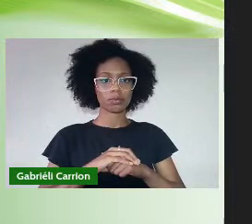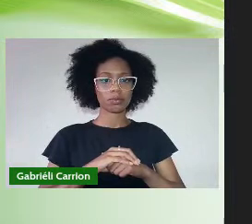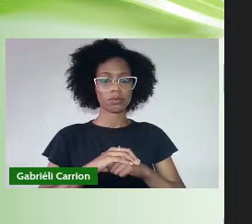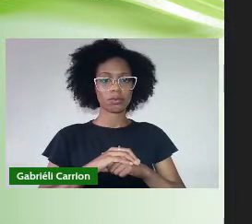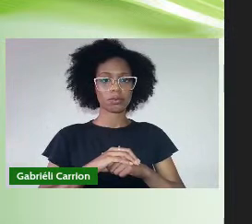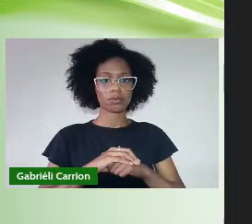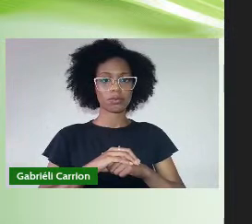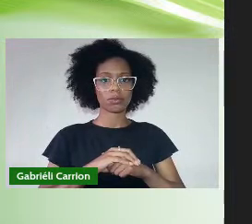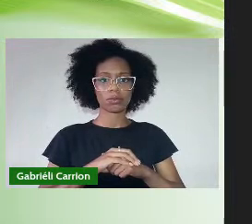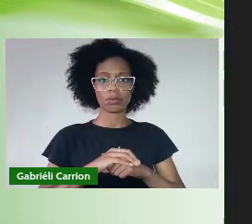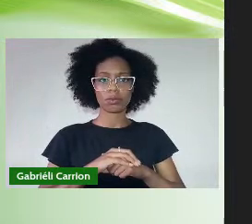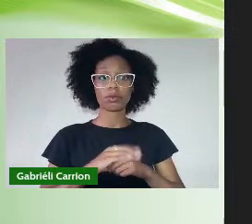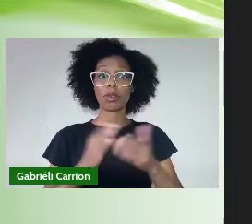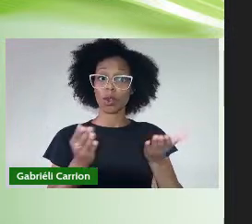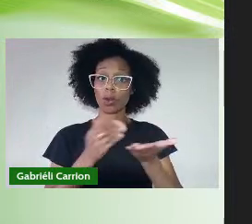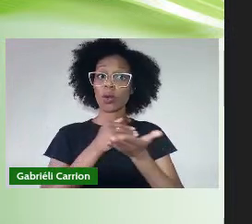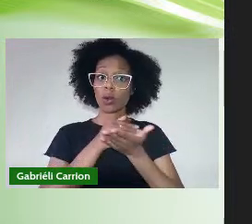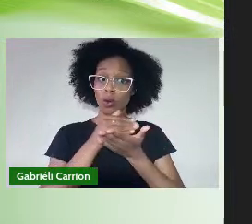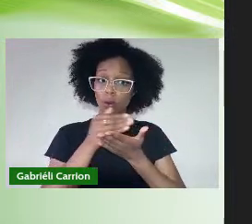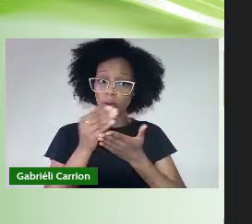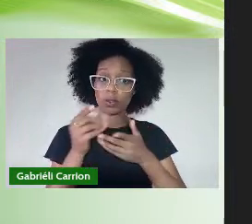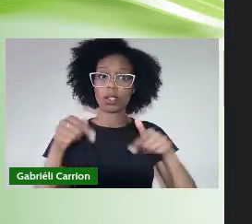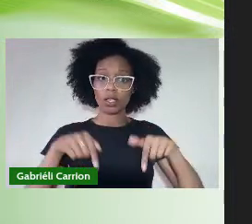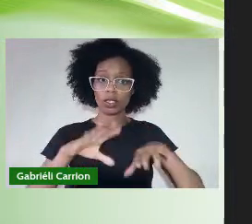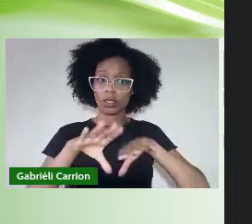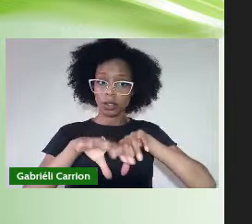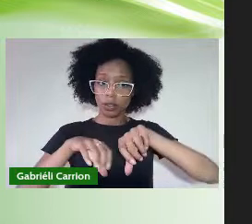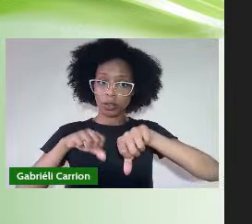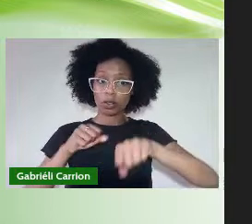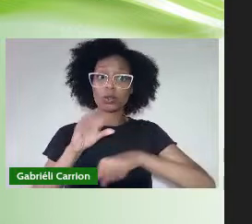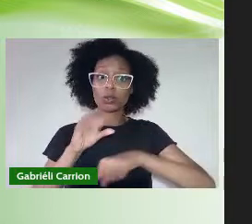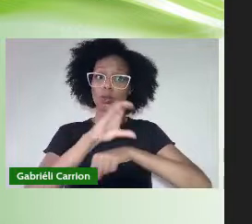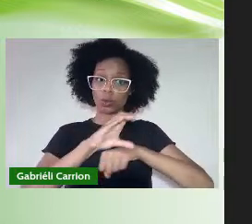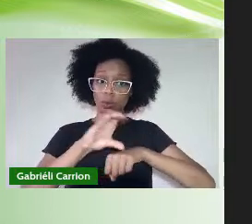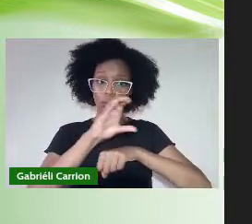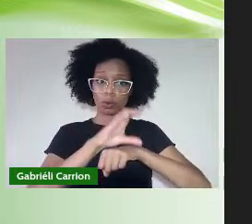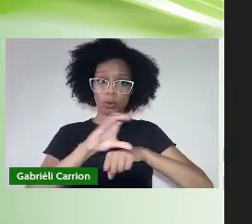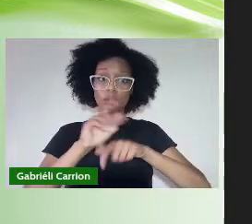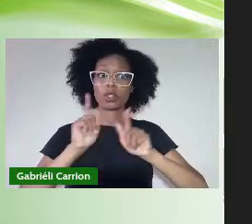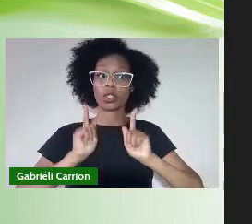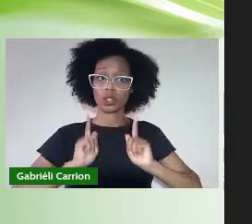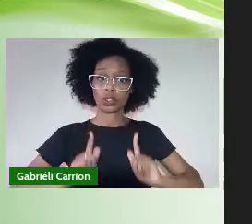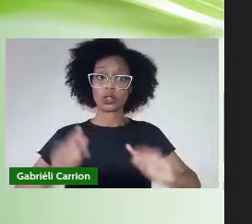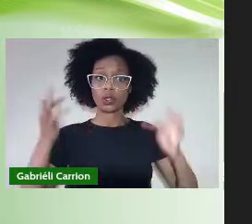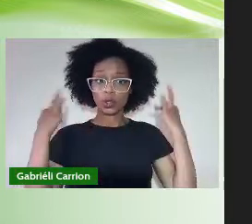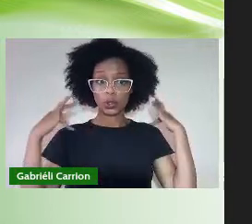Daremos início à otória de grau do curso de Gestão de Turismo